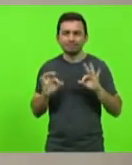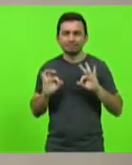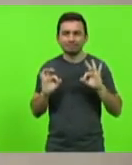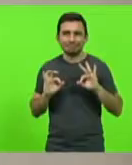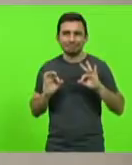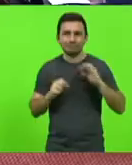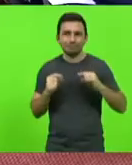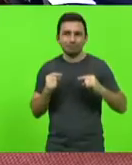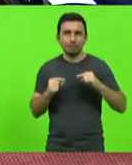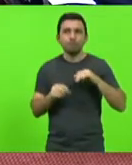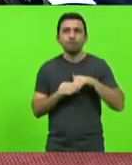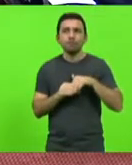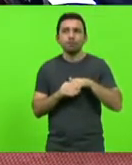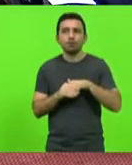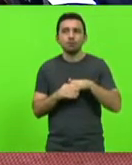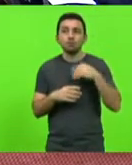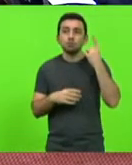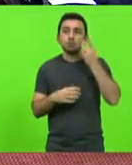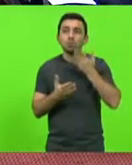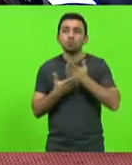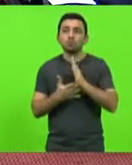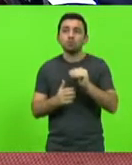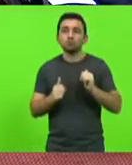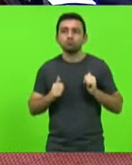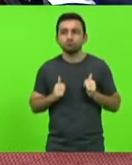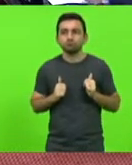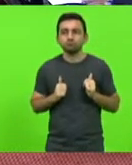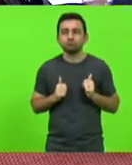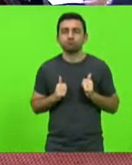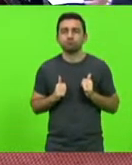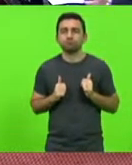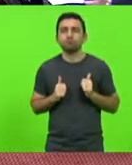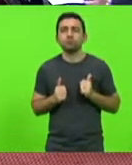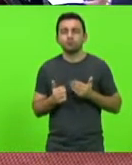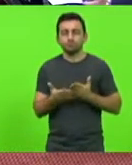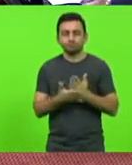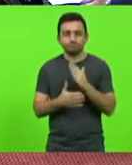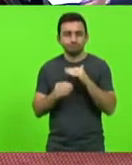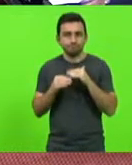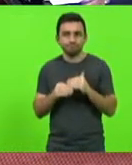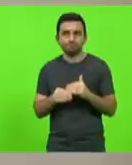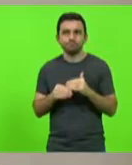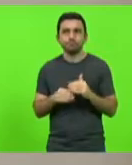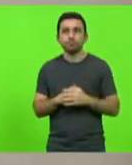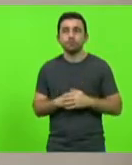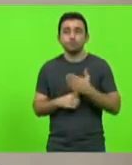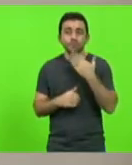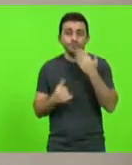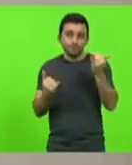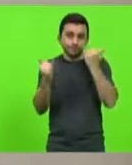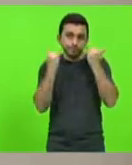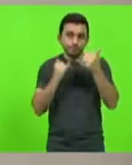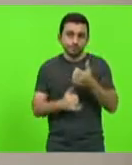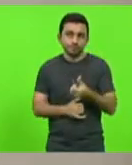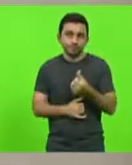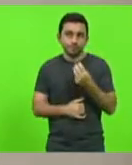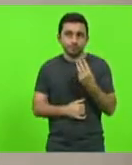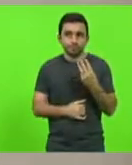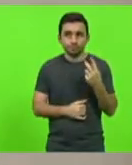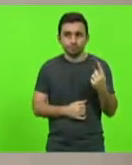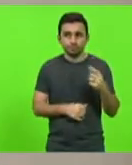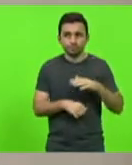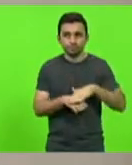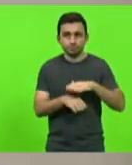discutir, em votação. Deputados que aprovam, permaneça como se encontra. Aprovado por unanimidade. Pedido de informação 631, autor